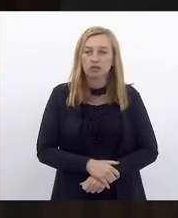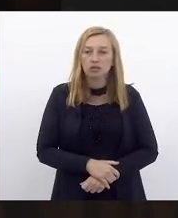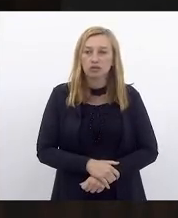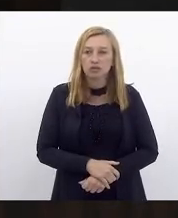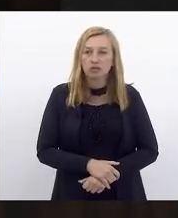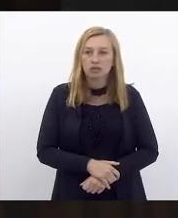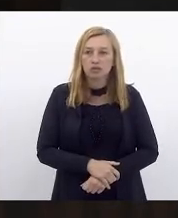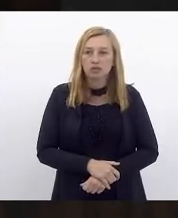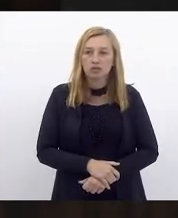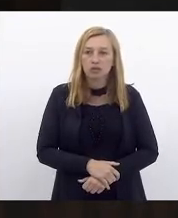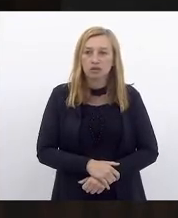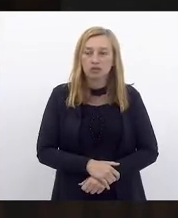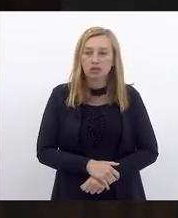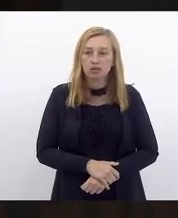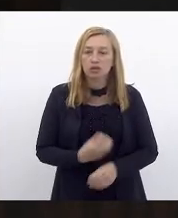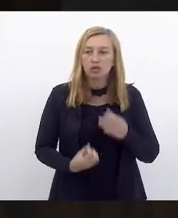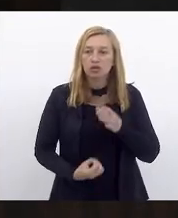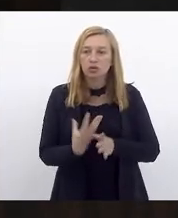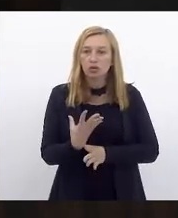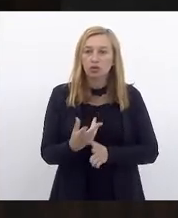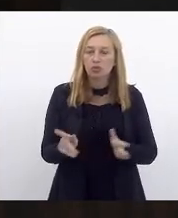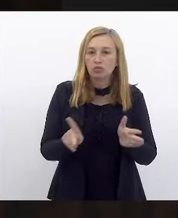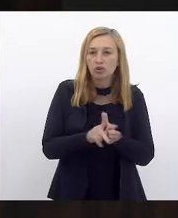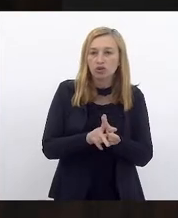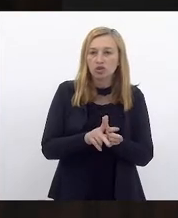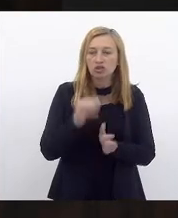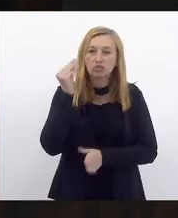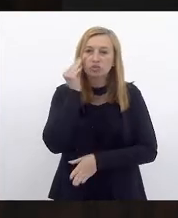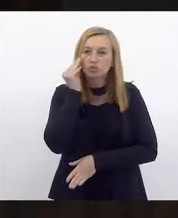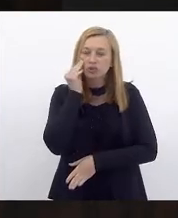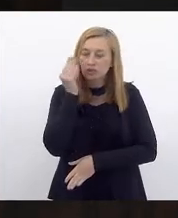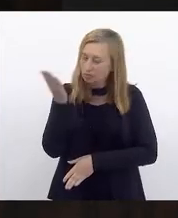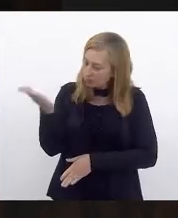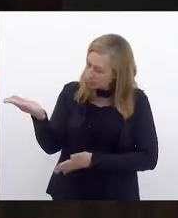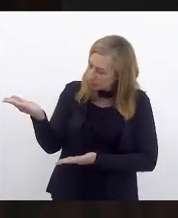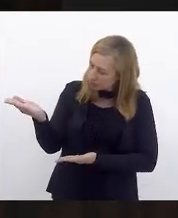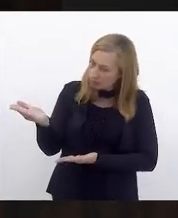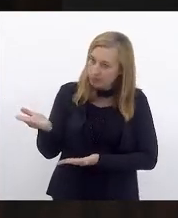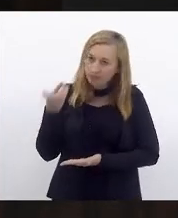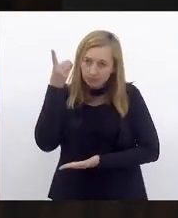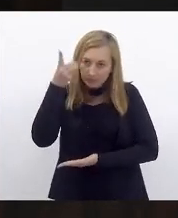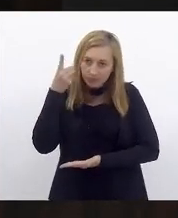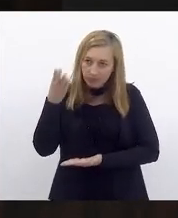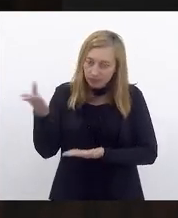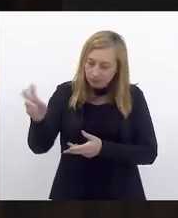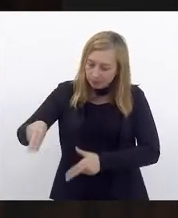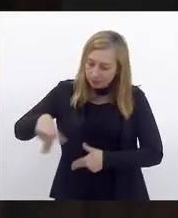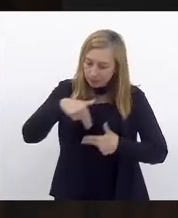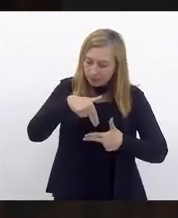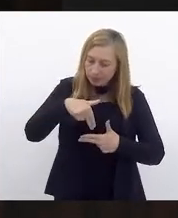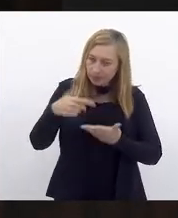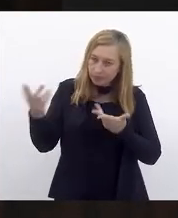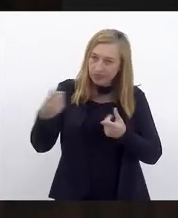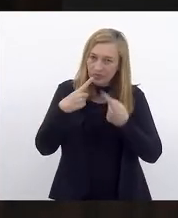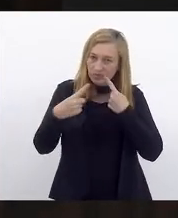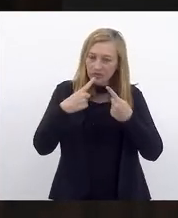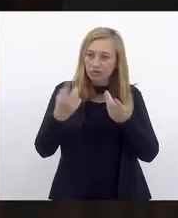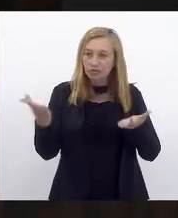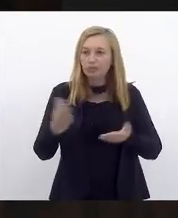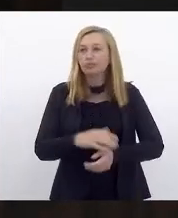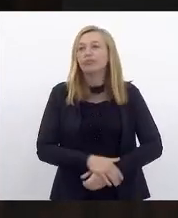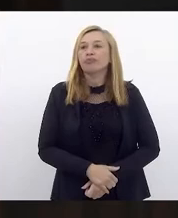querida autora do projeto, Mônica Francisco, por favor, deputado. Assuma a tribuna para discutir o projeto.